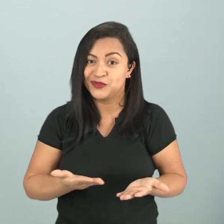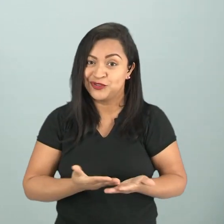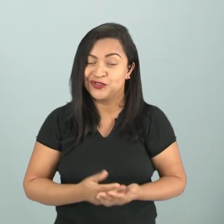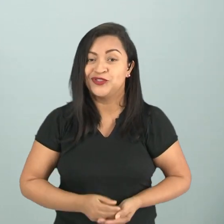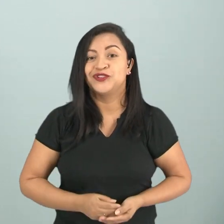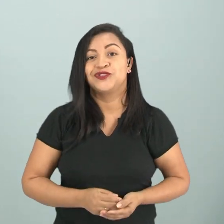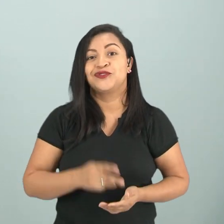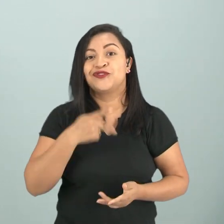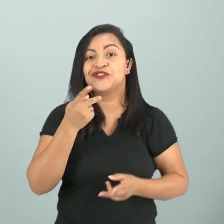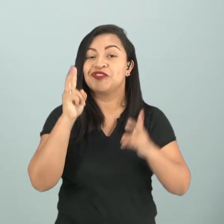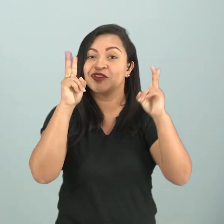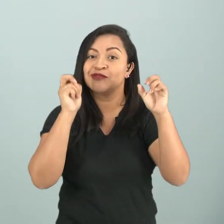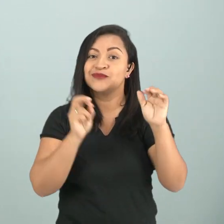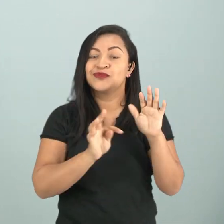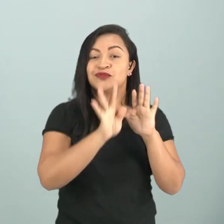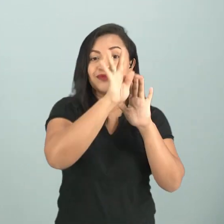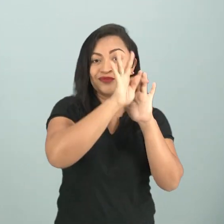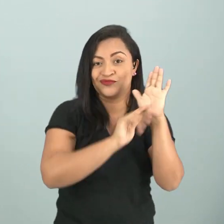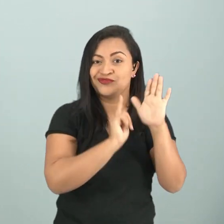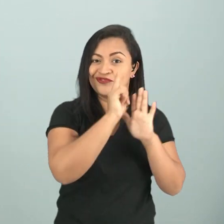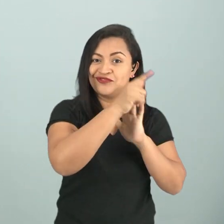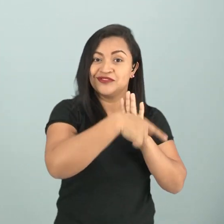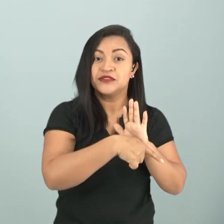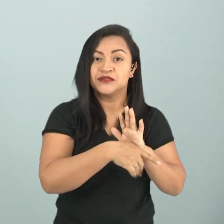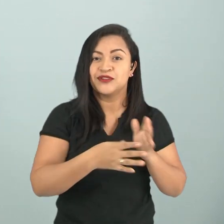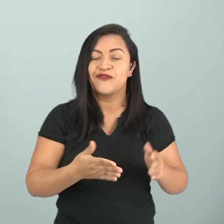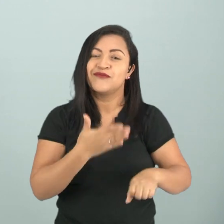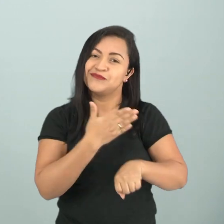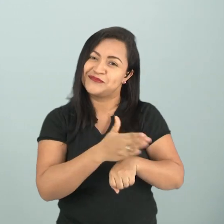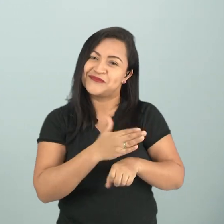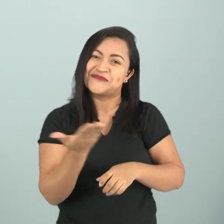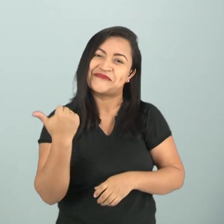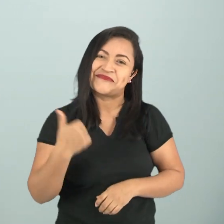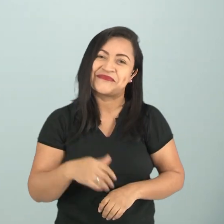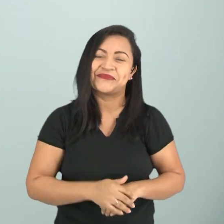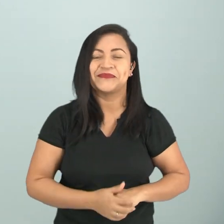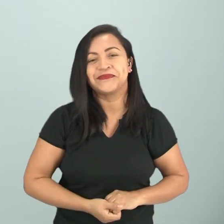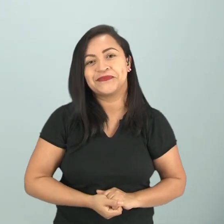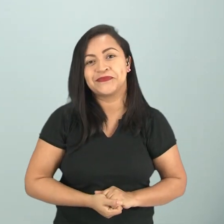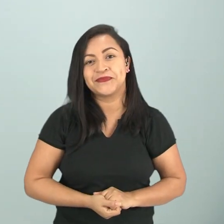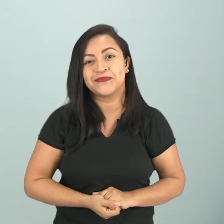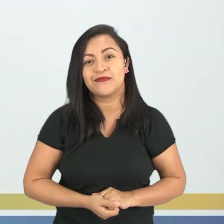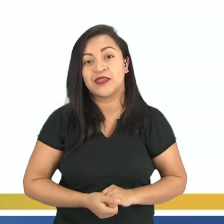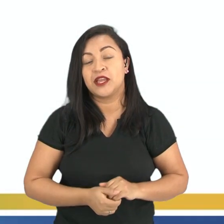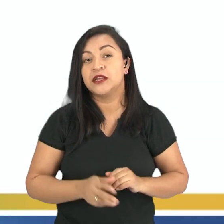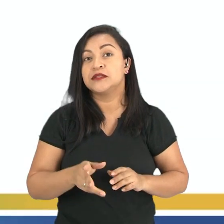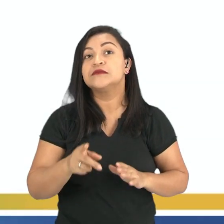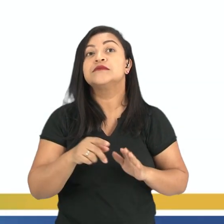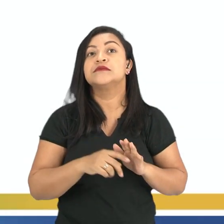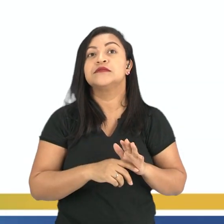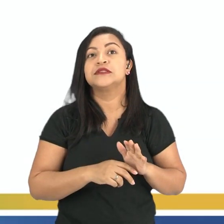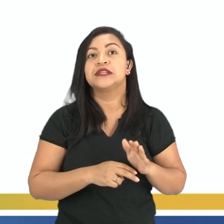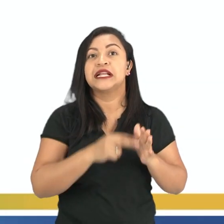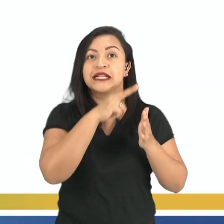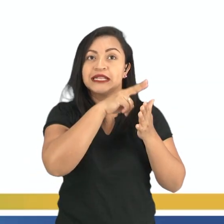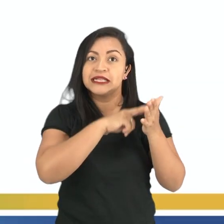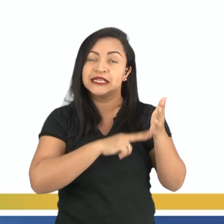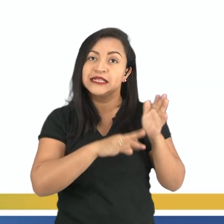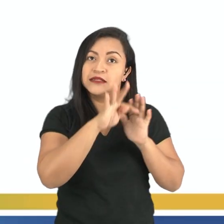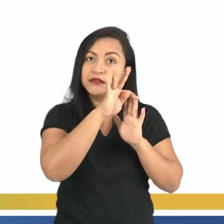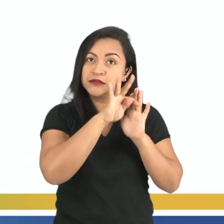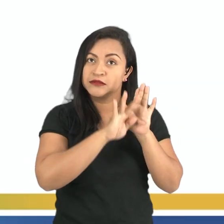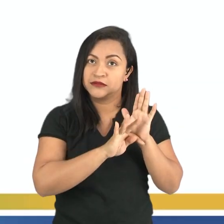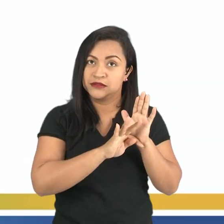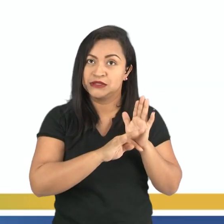falamos sobre os gêneros digitais, vamos praticar um pouquinho? Olha só, leia o texto abaixo para responder as